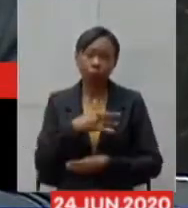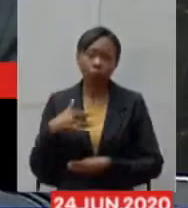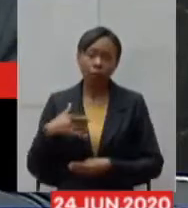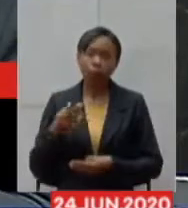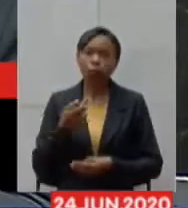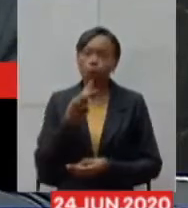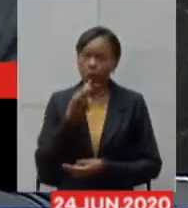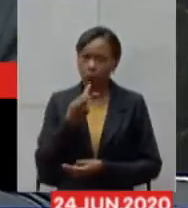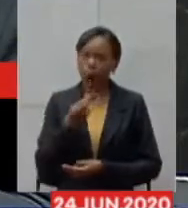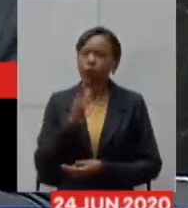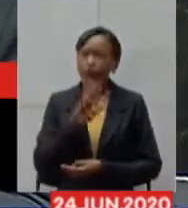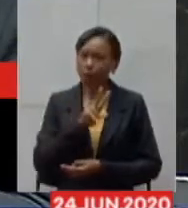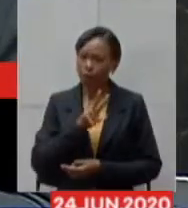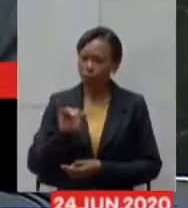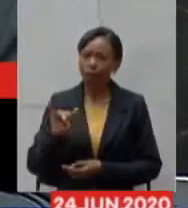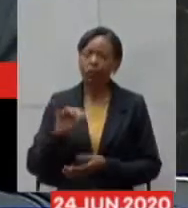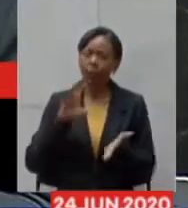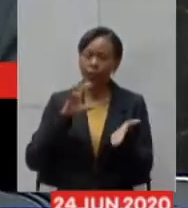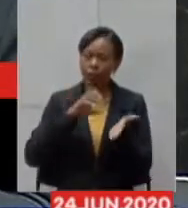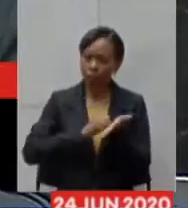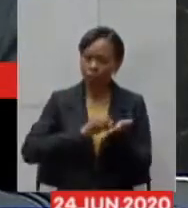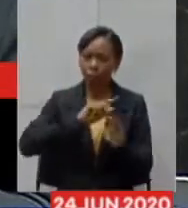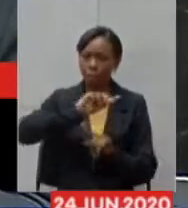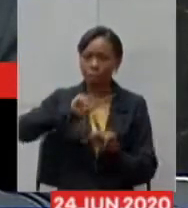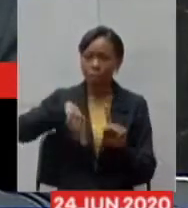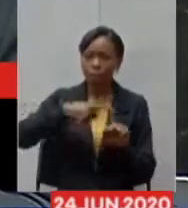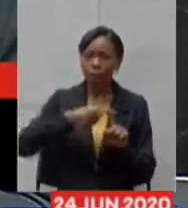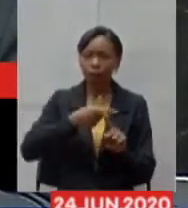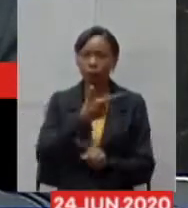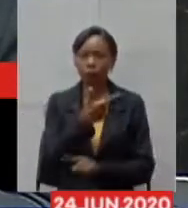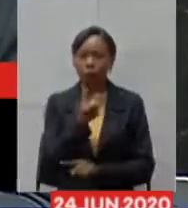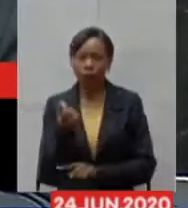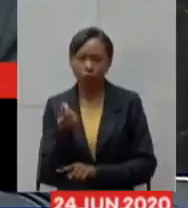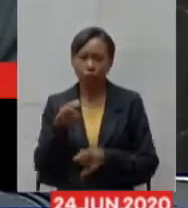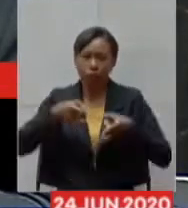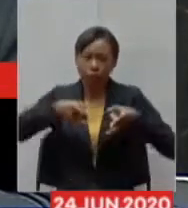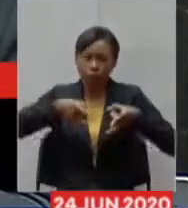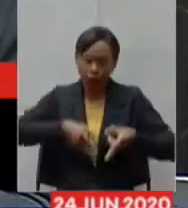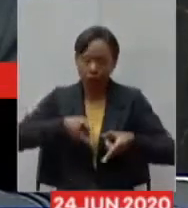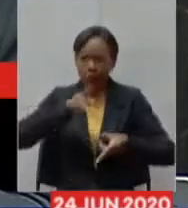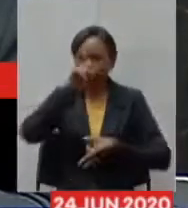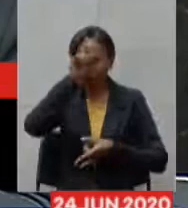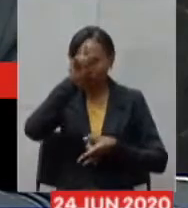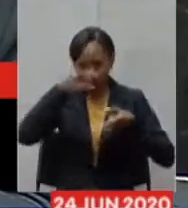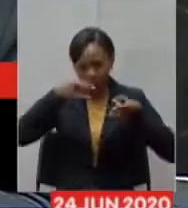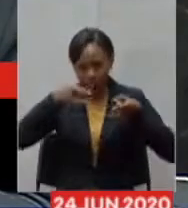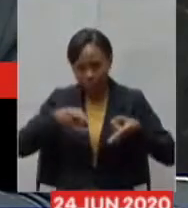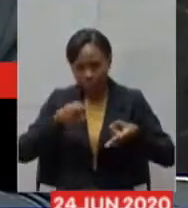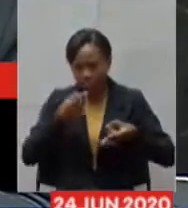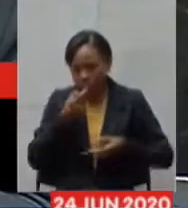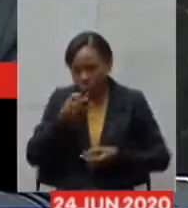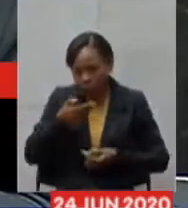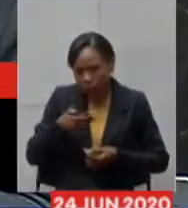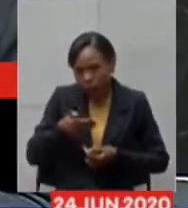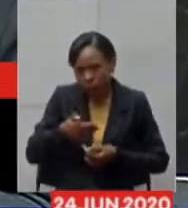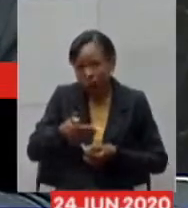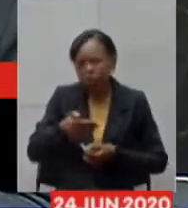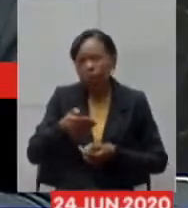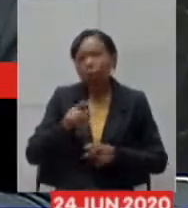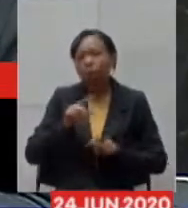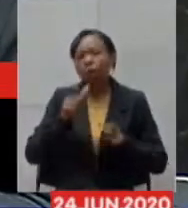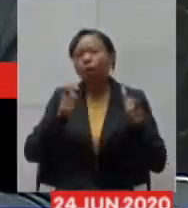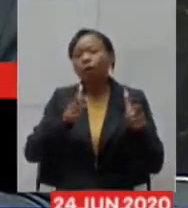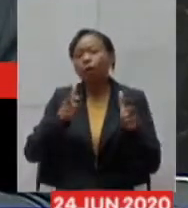vai credenciar pelo menos mais 200 leitos em breve naturalmente quem define onde será